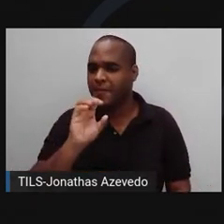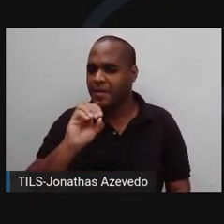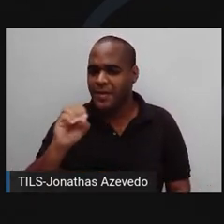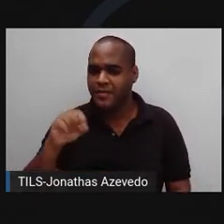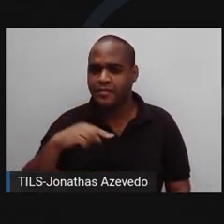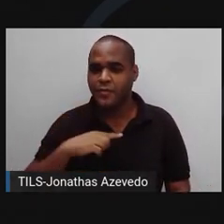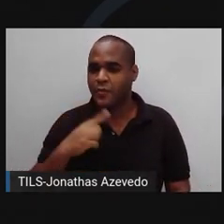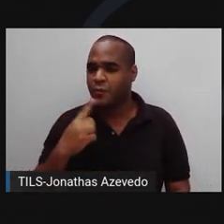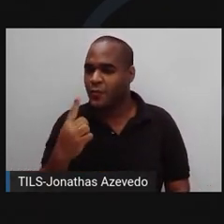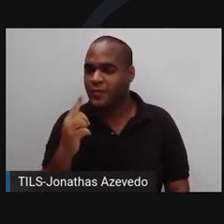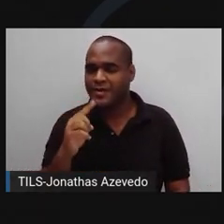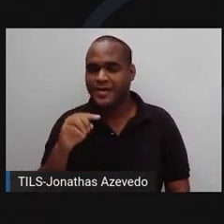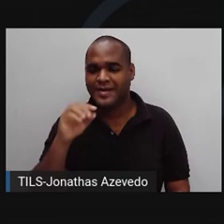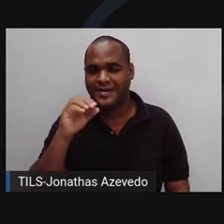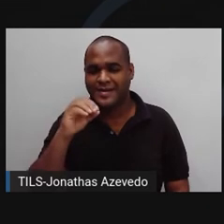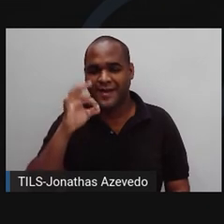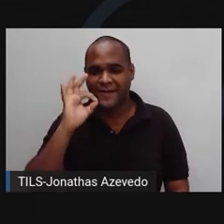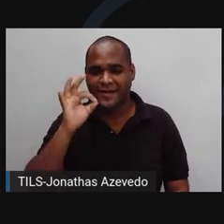quilo de café.